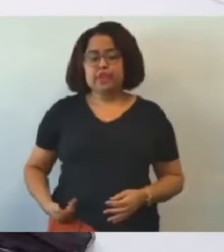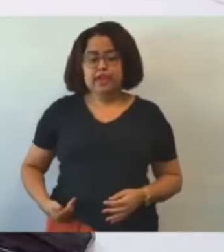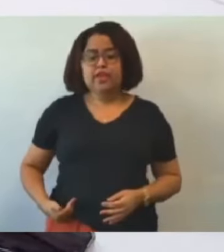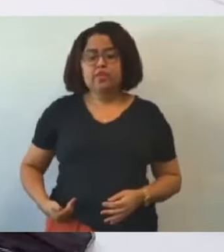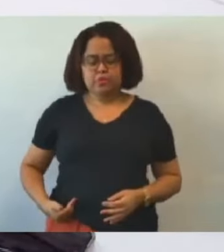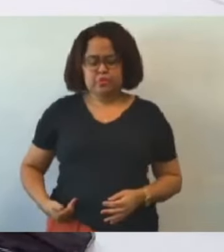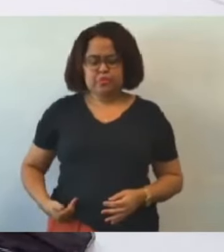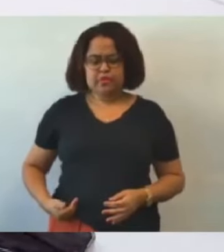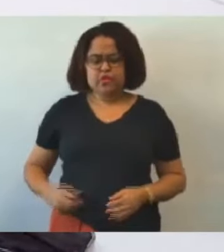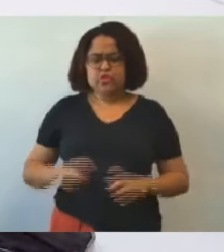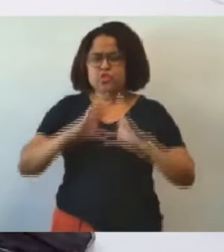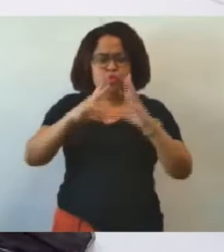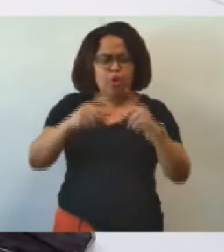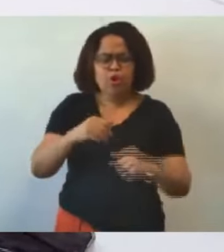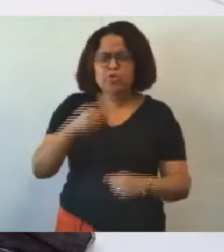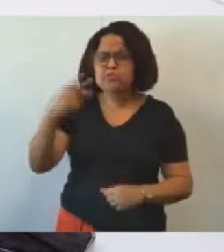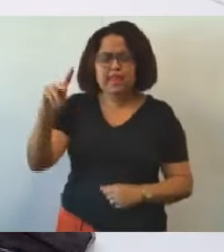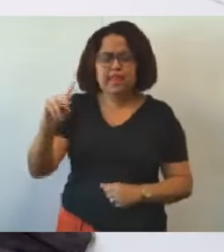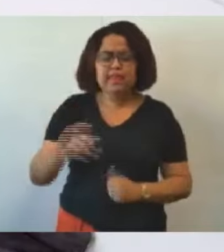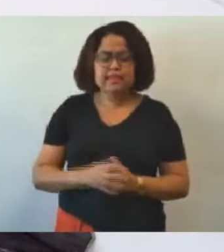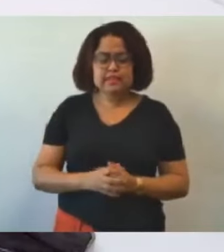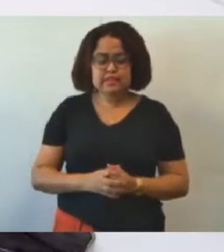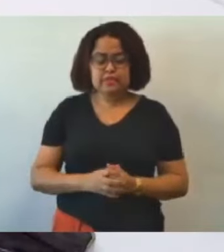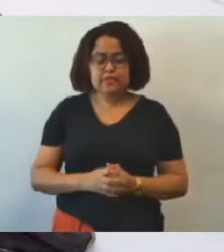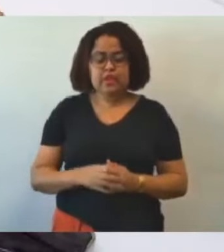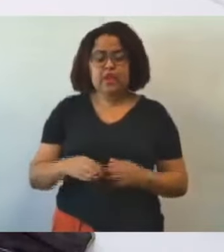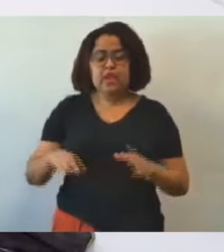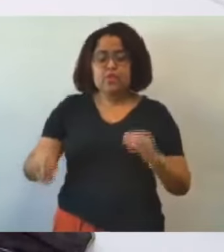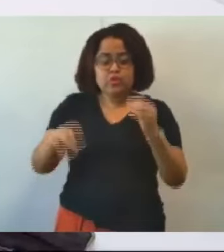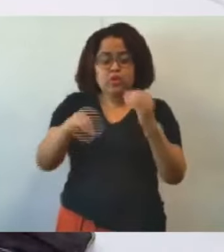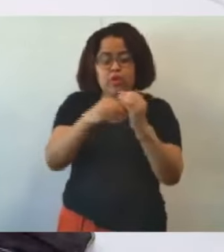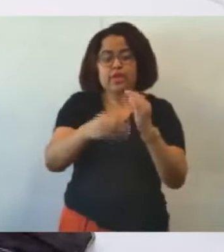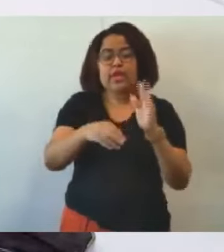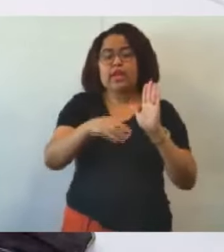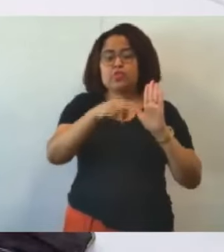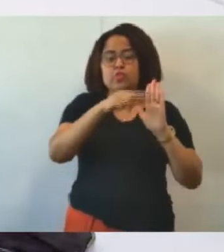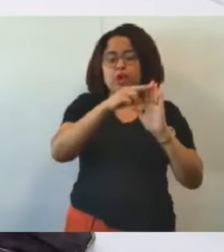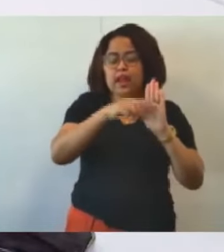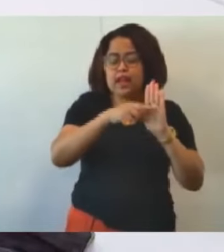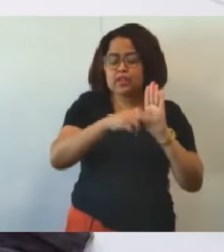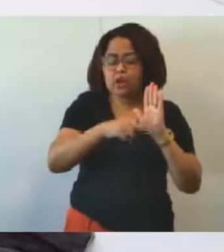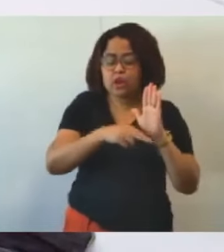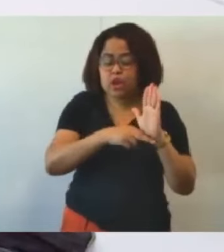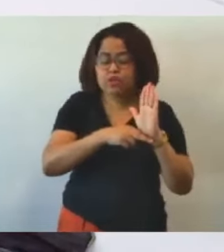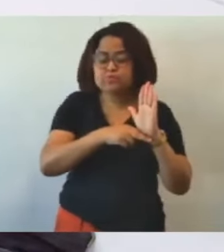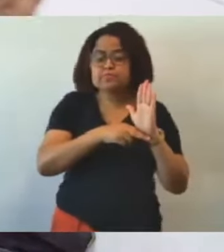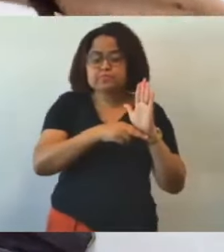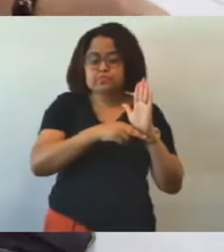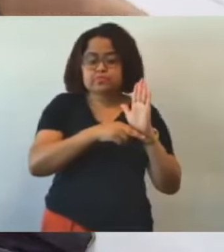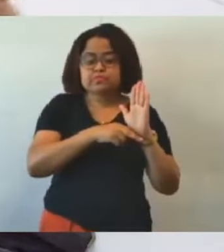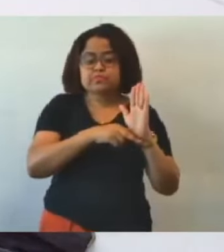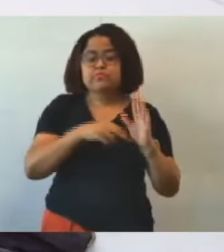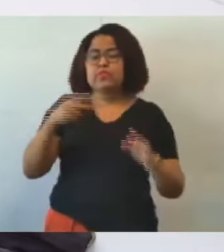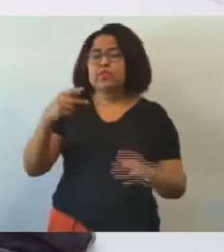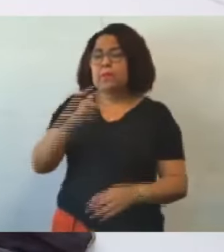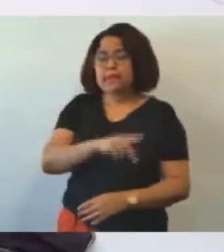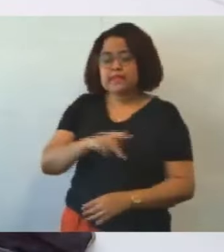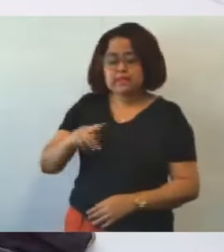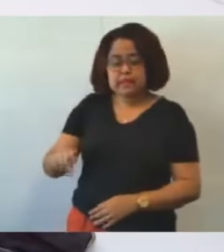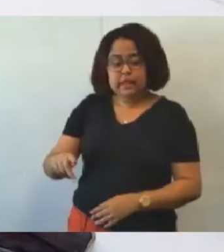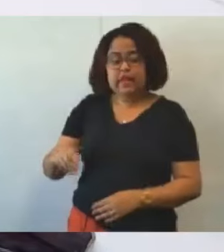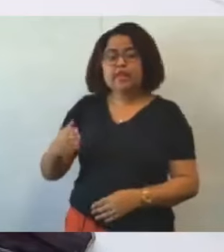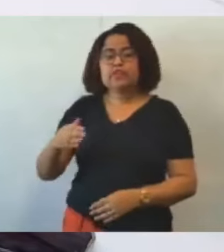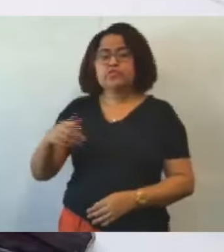vossa excelência não colocou isso no relatório mas eu gostaria também presidente e demais colegas que nós pudéssemos encaminhar esse